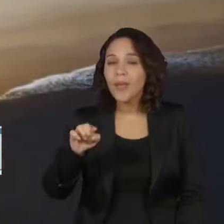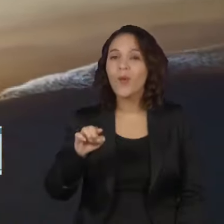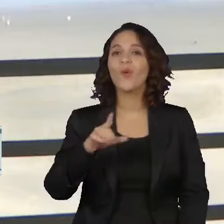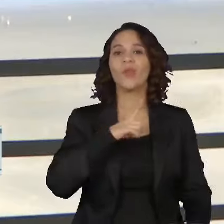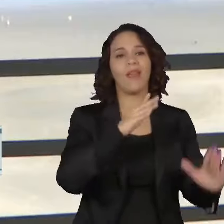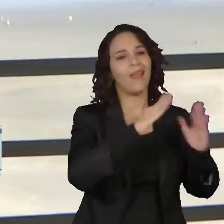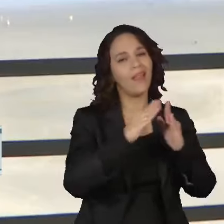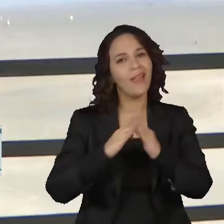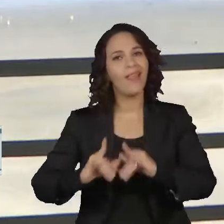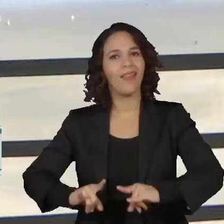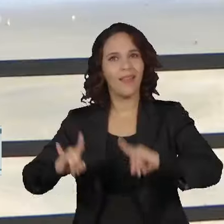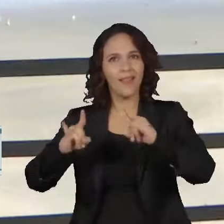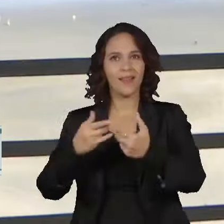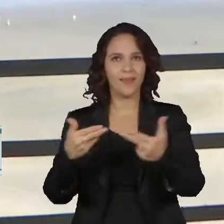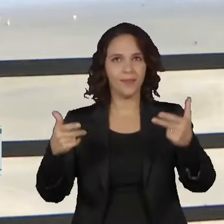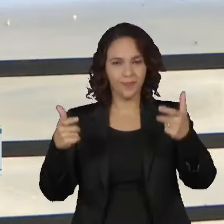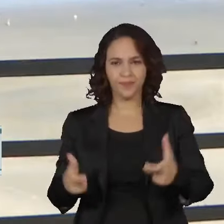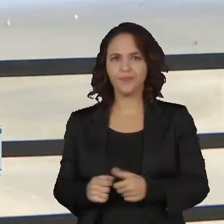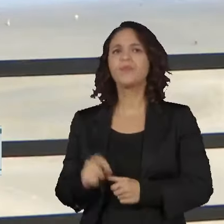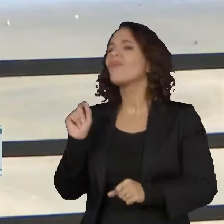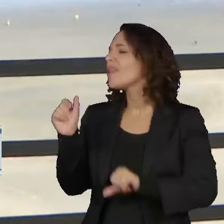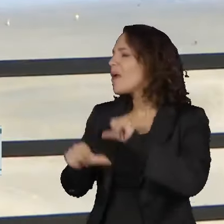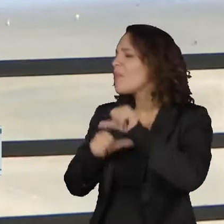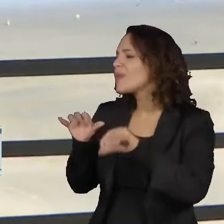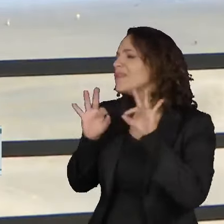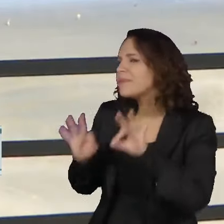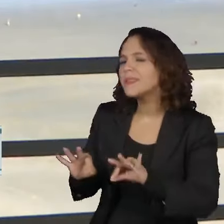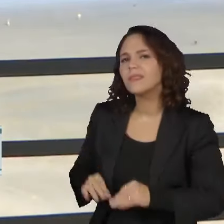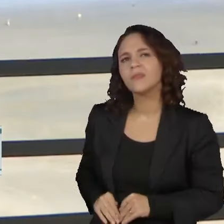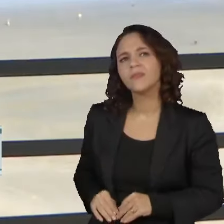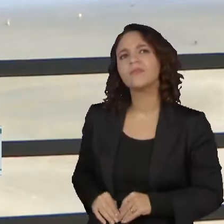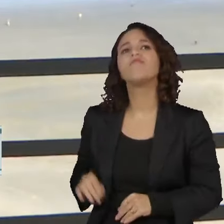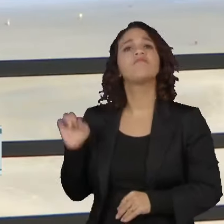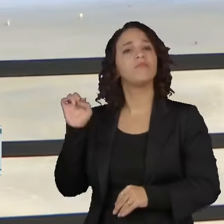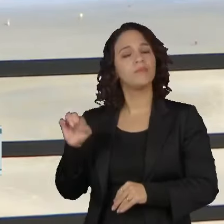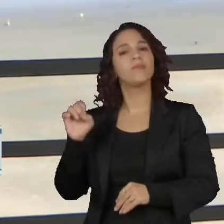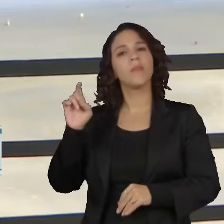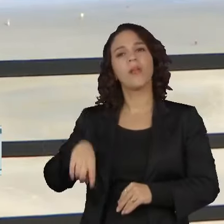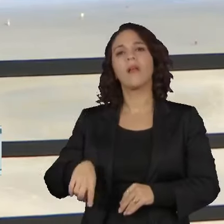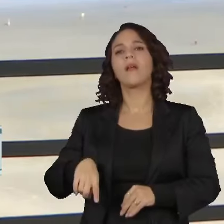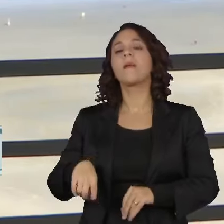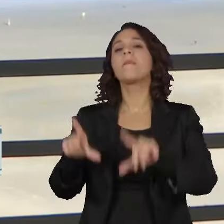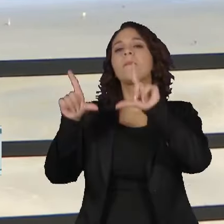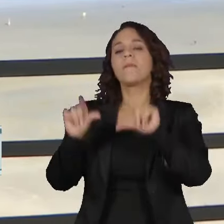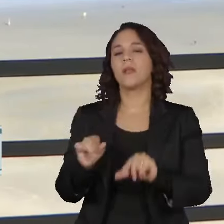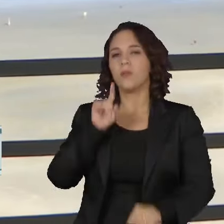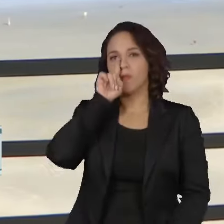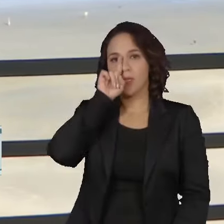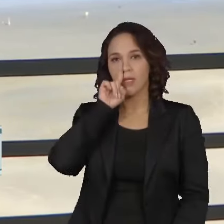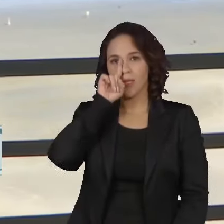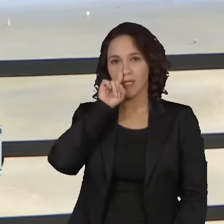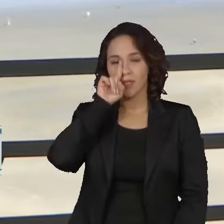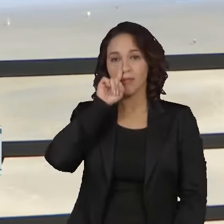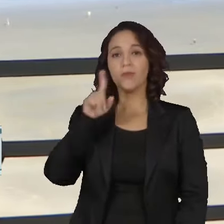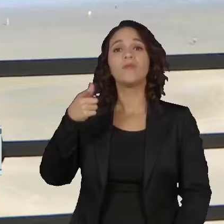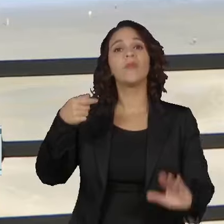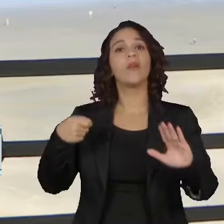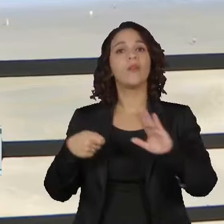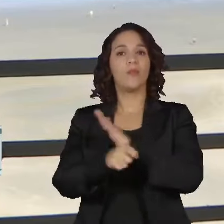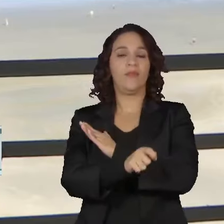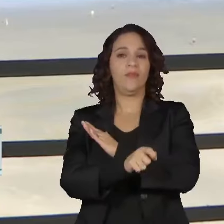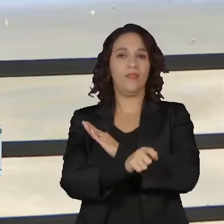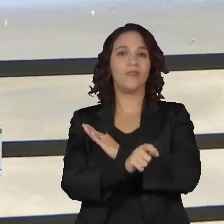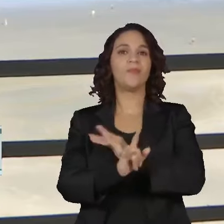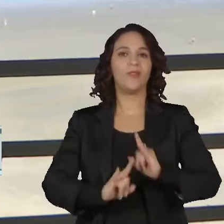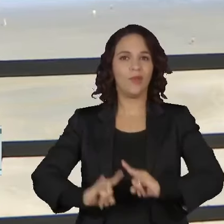áreas. O que muda efetivamente é essa diminuição do risco do investimento econômico.